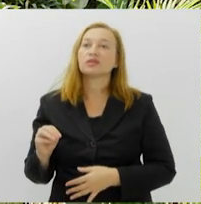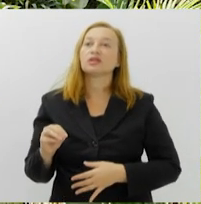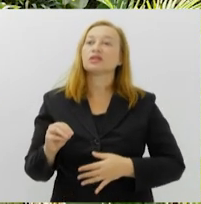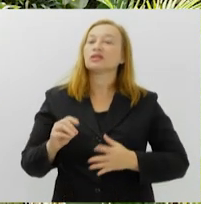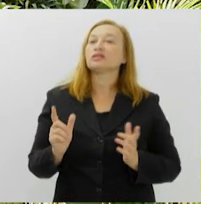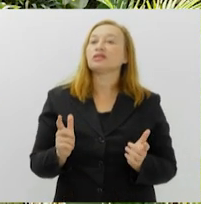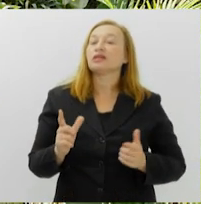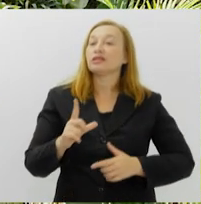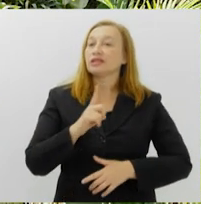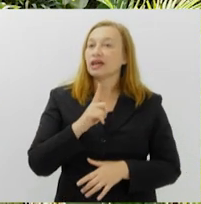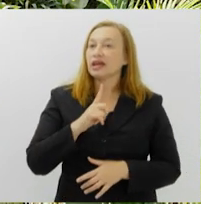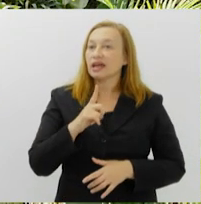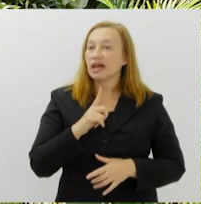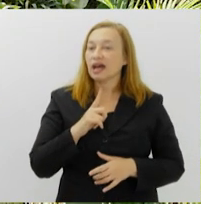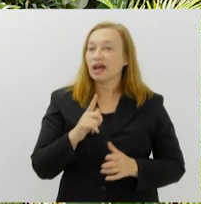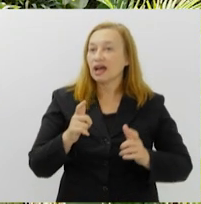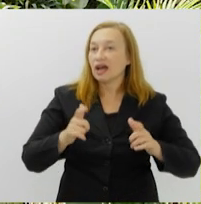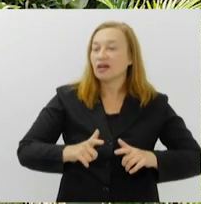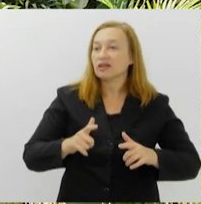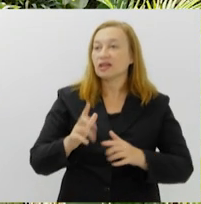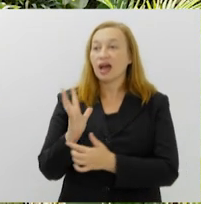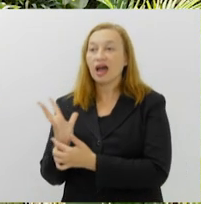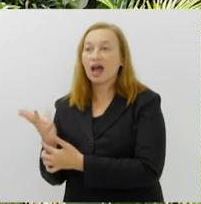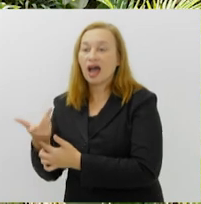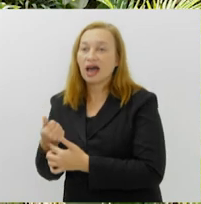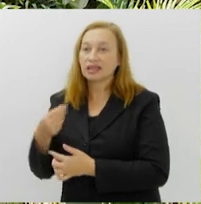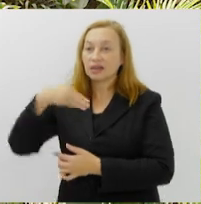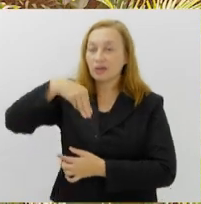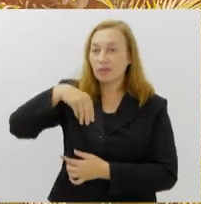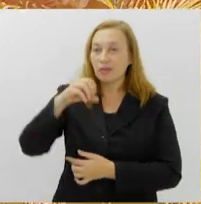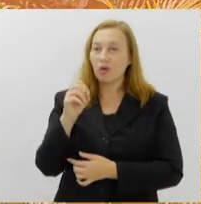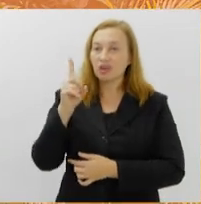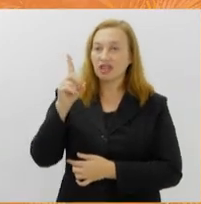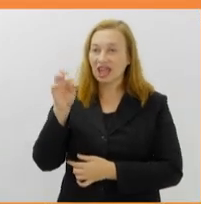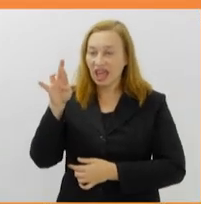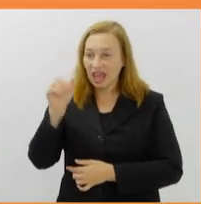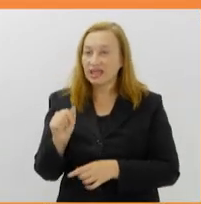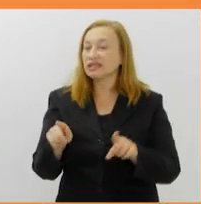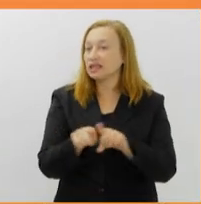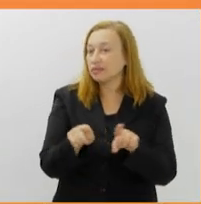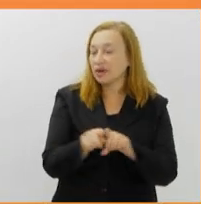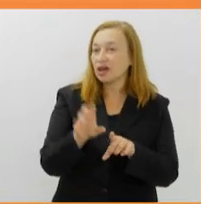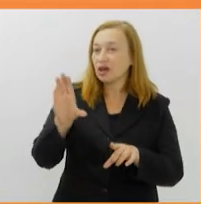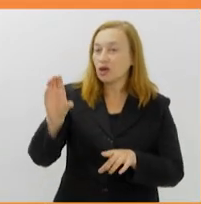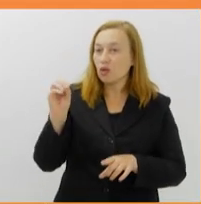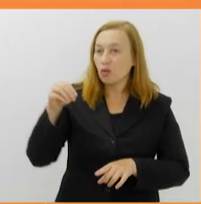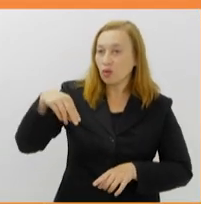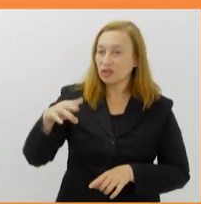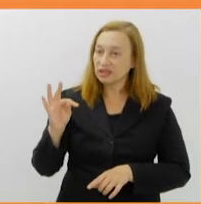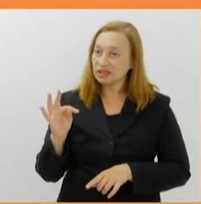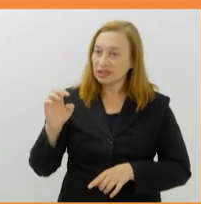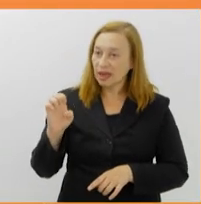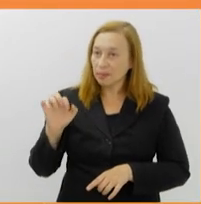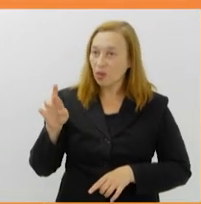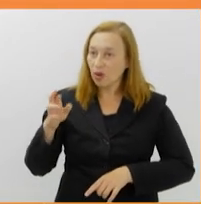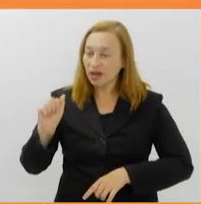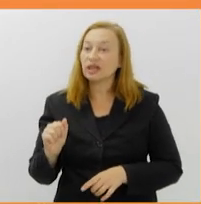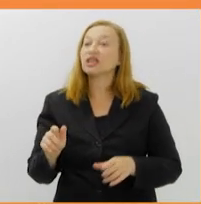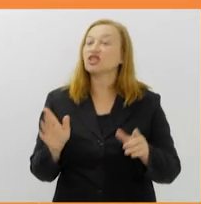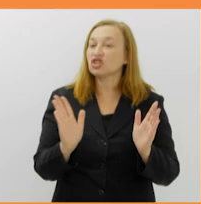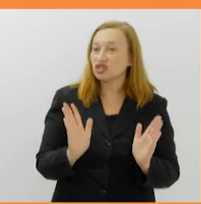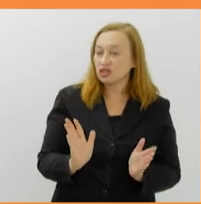atuação estabelecida no mercado de arte moderna e contemporânea. No Pavilhão Mar, artistas nacionais